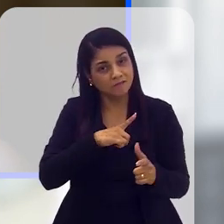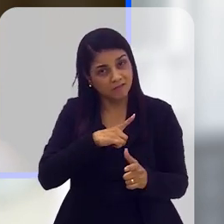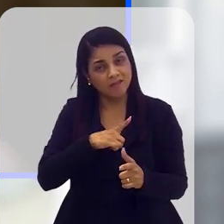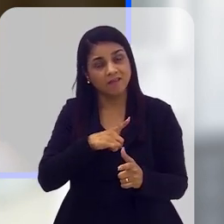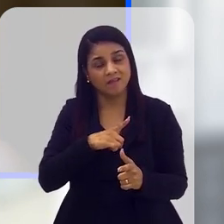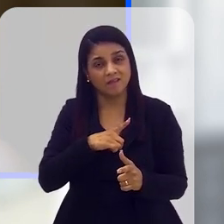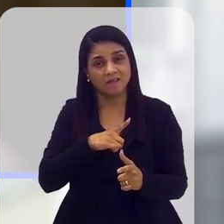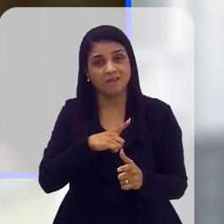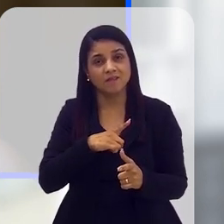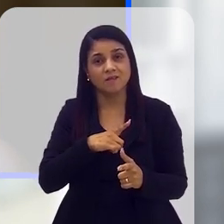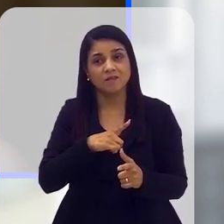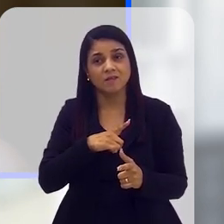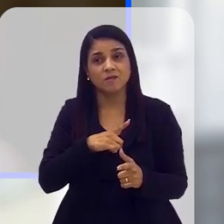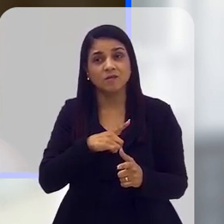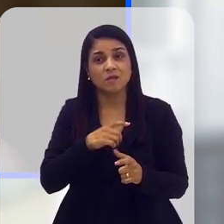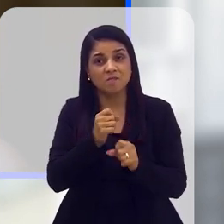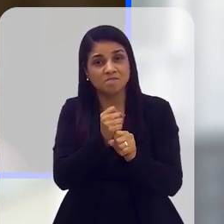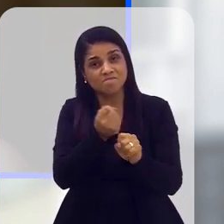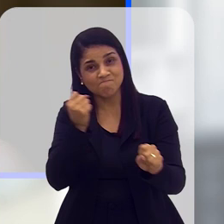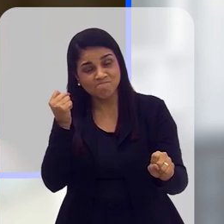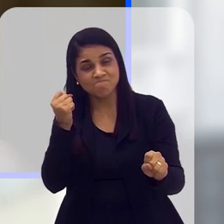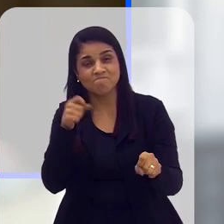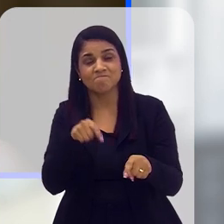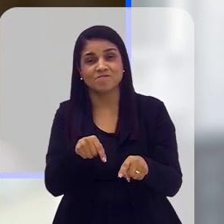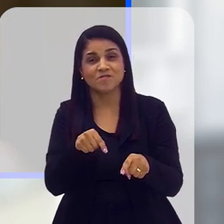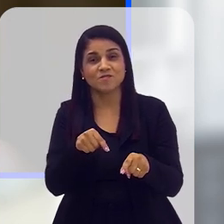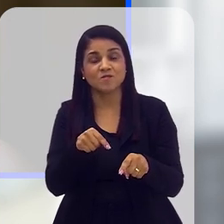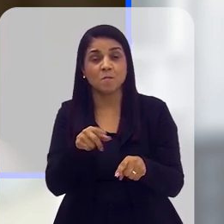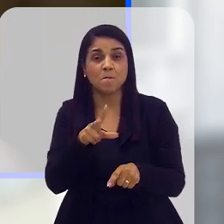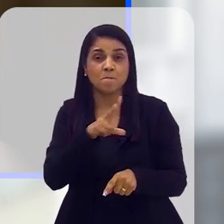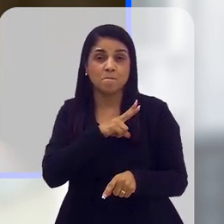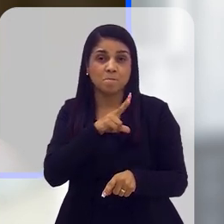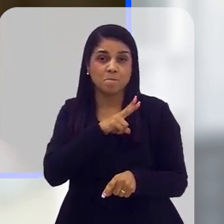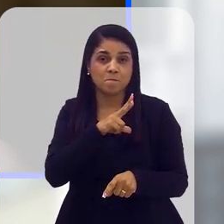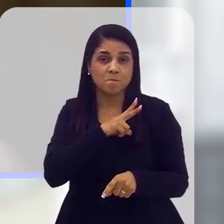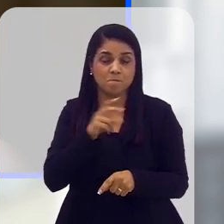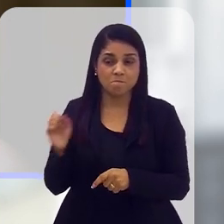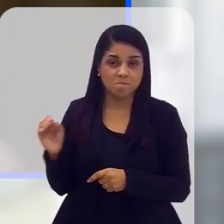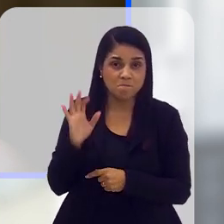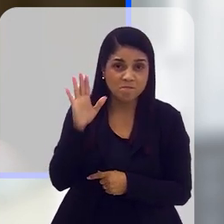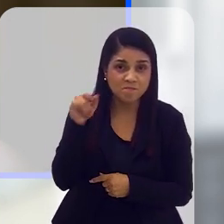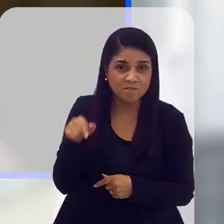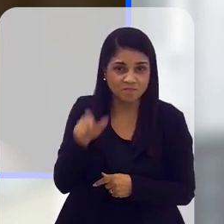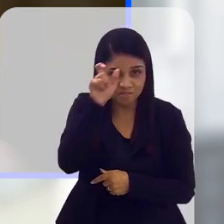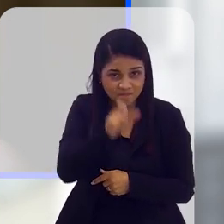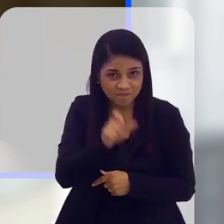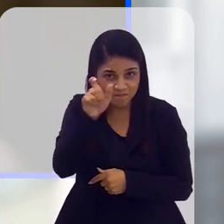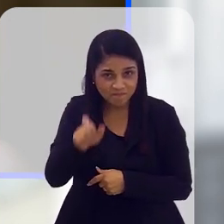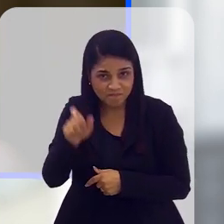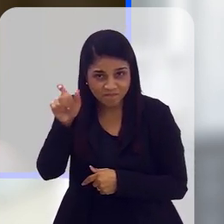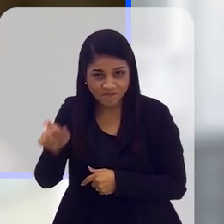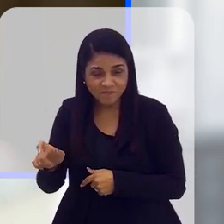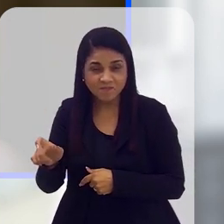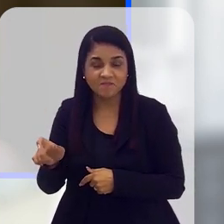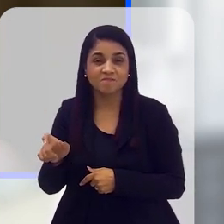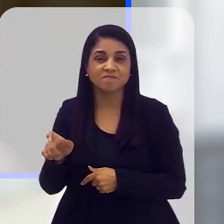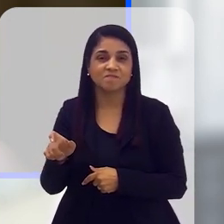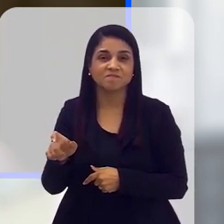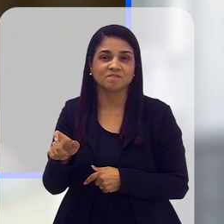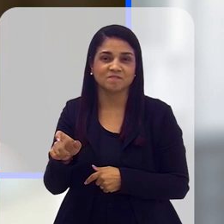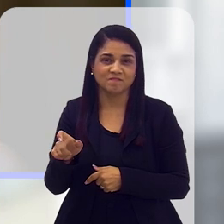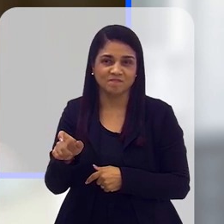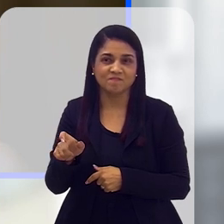grandes propriedades. E por que nas grandes propriedades? Porque as grandes propriedades são exatamente propriedades de pessoas que têm muito dinheiro e que, portanto, podem, de alguma maneira,